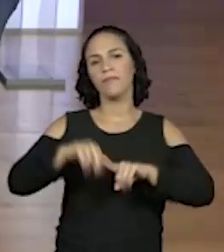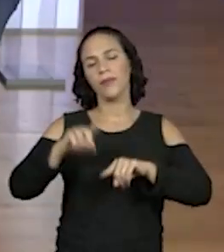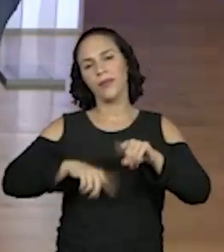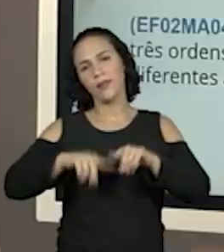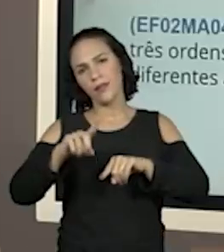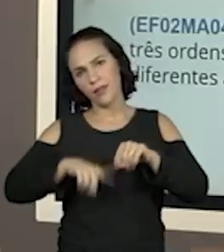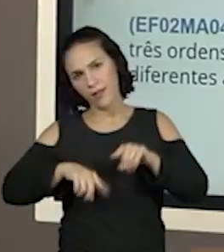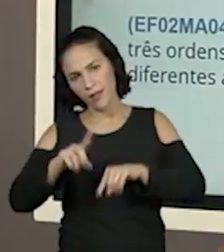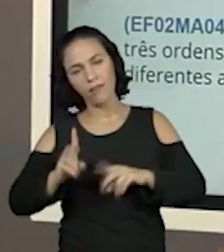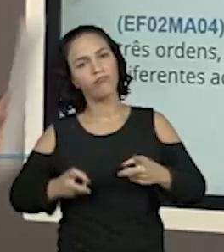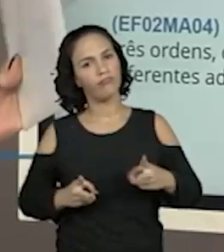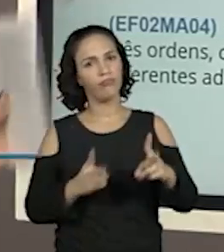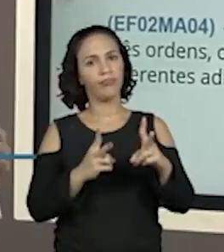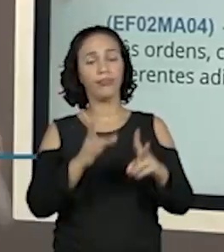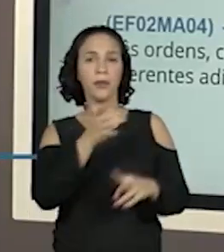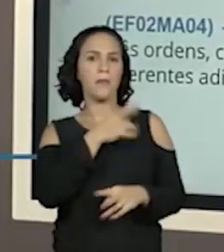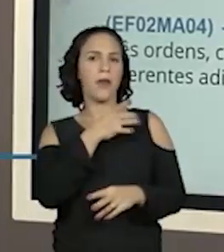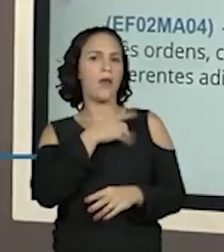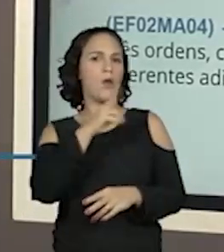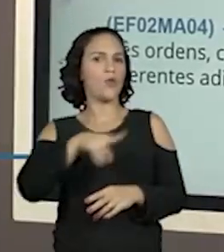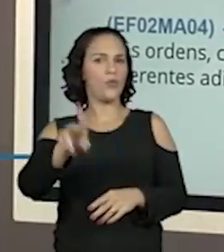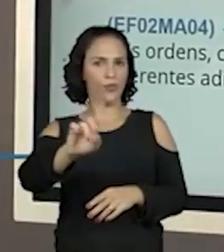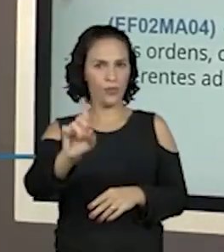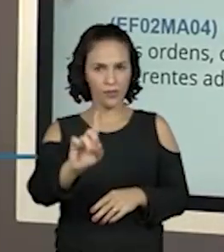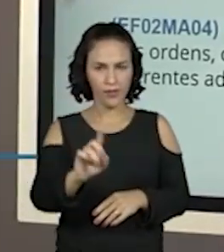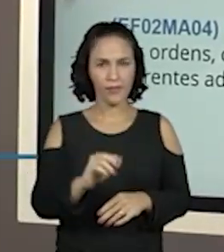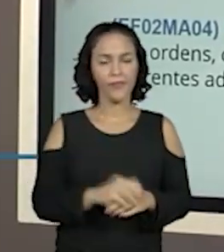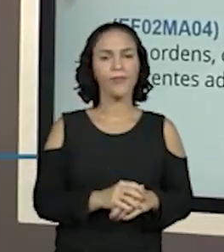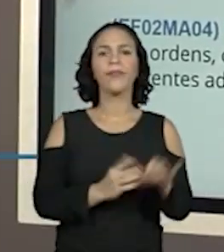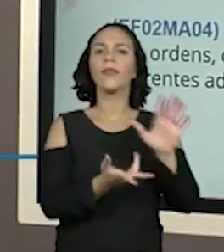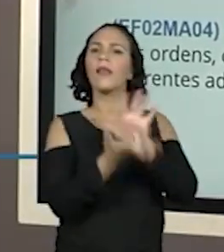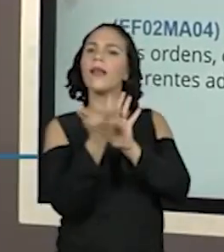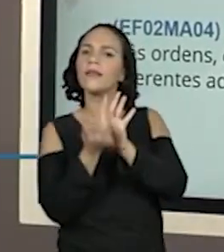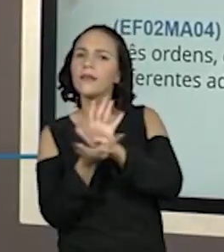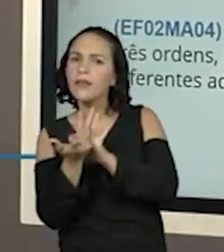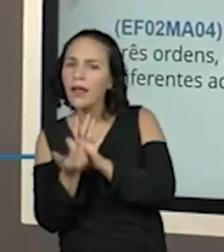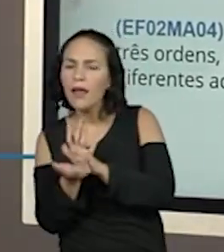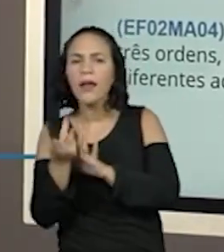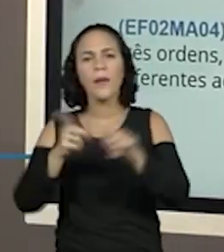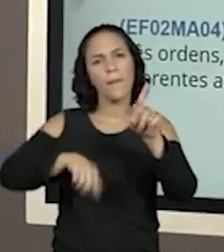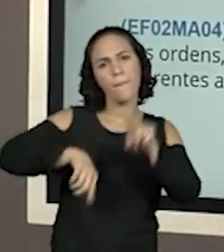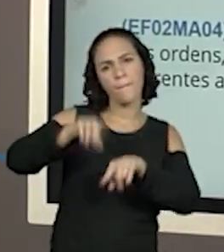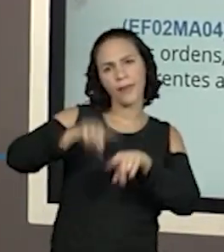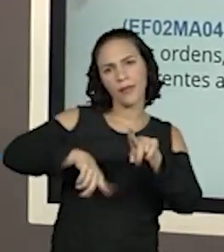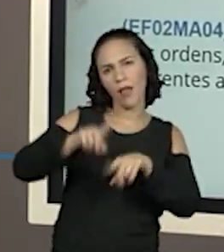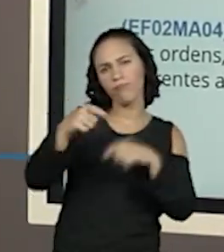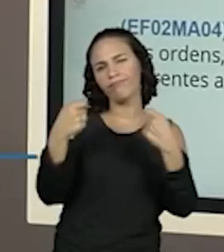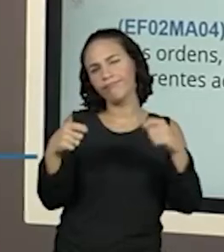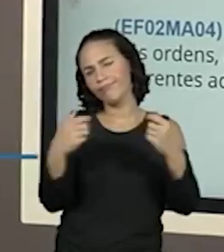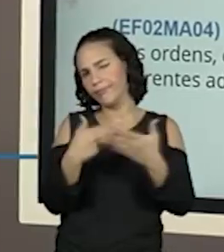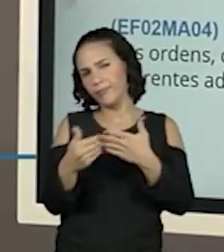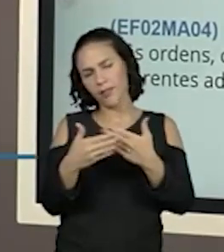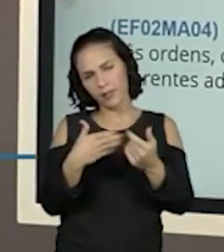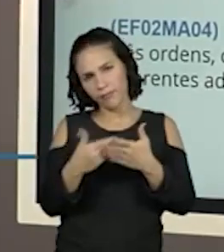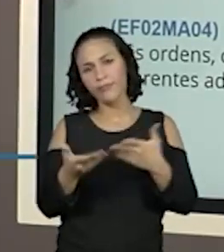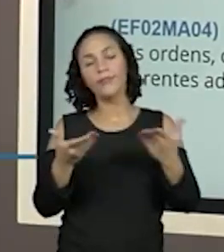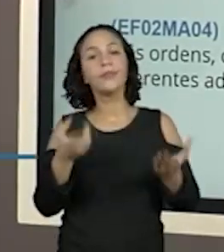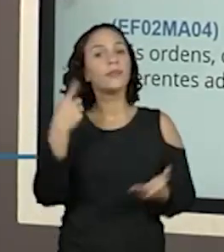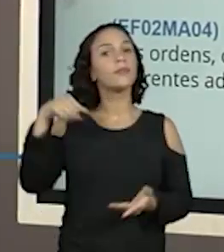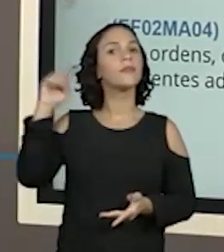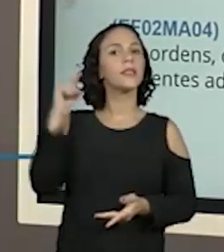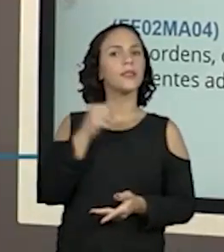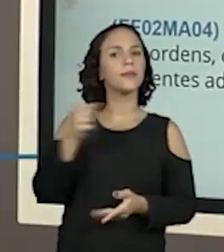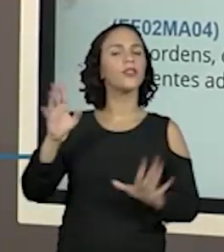então não tenham medo de usar, desenhem, usem o material que vocês tiverem. Semana passada a gente fez de